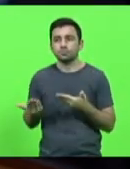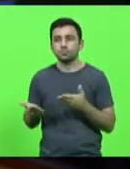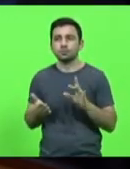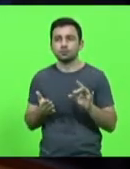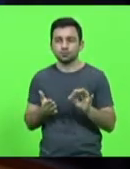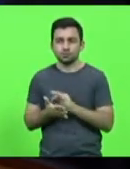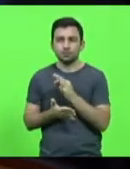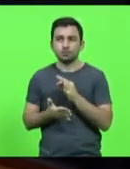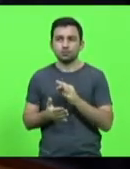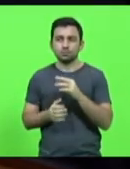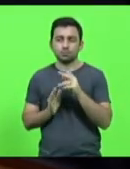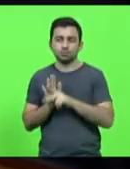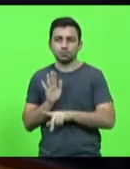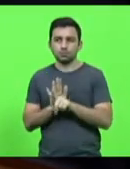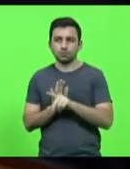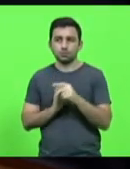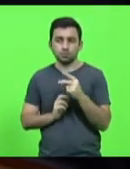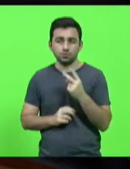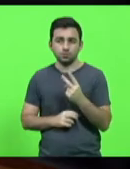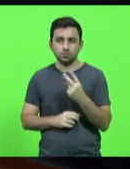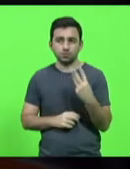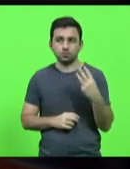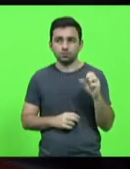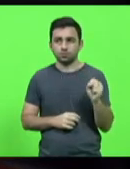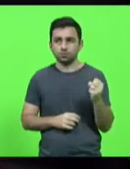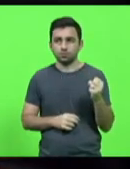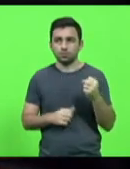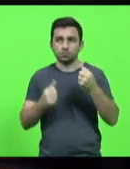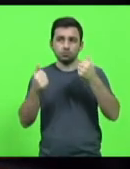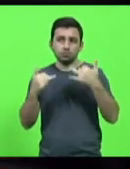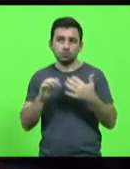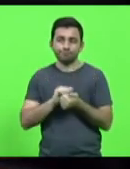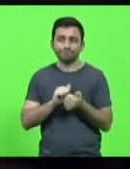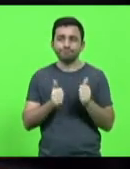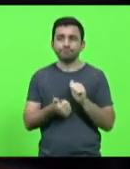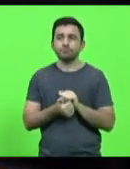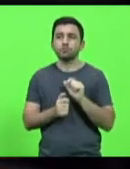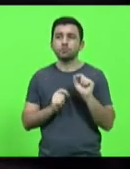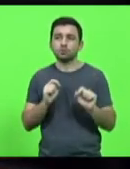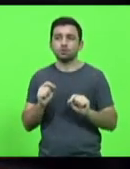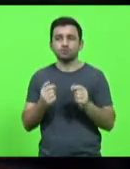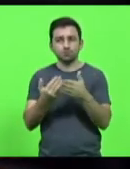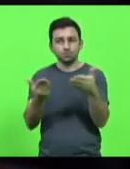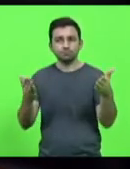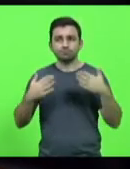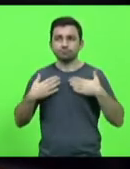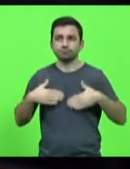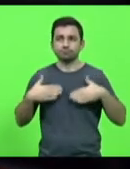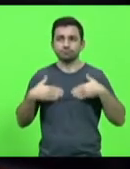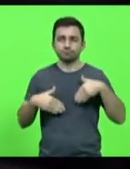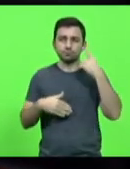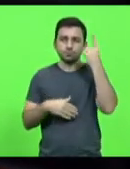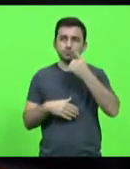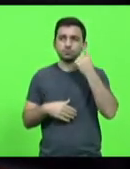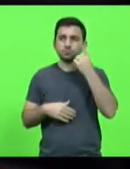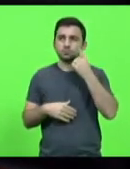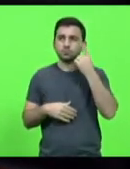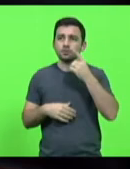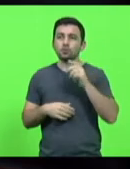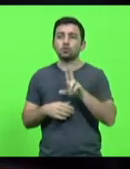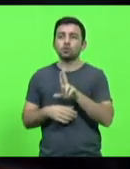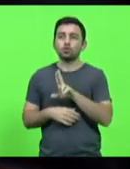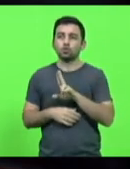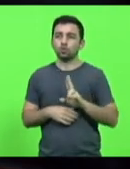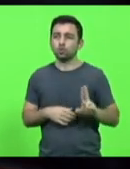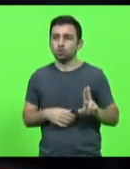votação do PL 238, ele trata de adequar aí, até para a tranquilidade dos senhores deputados, a nomenclatura